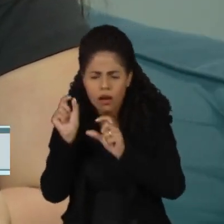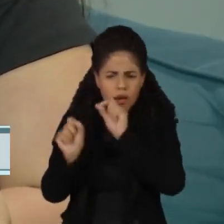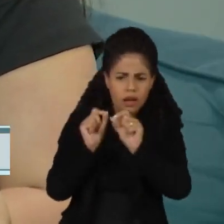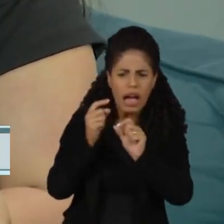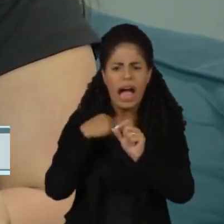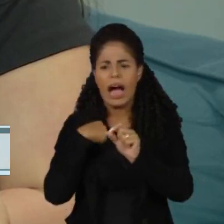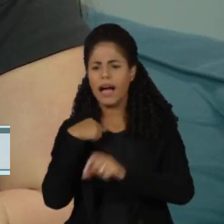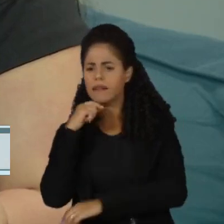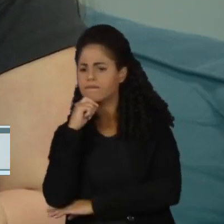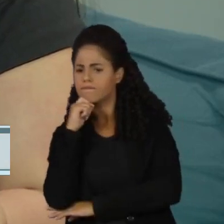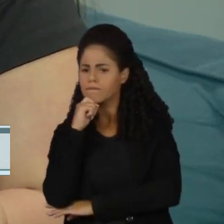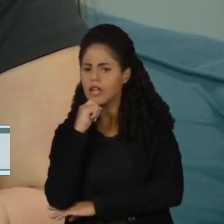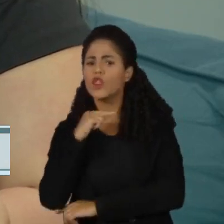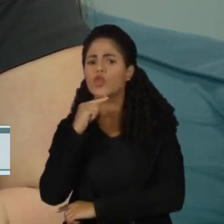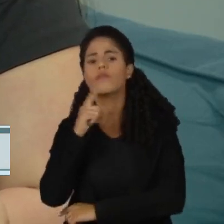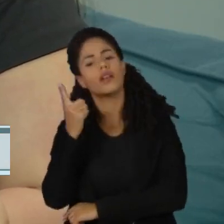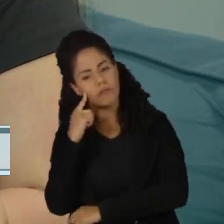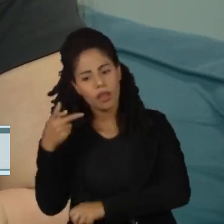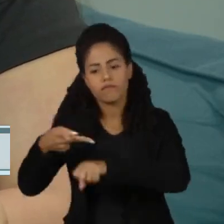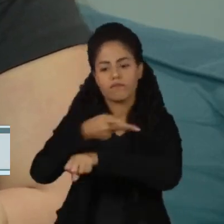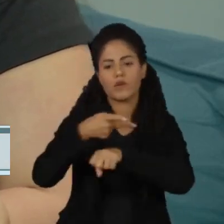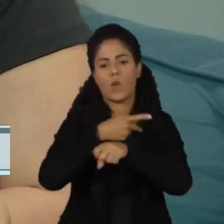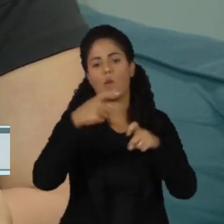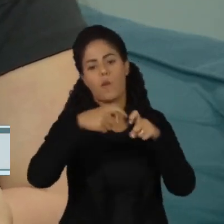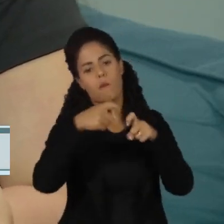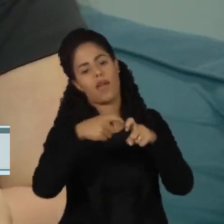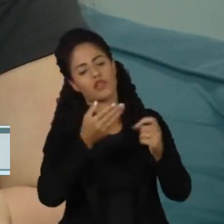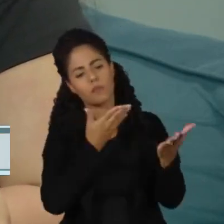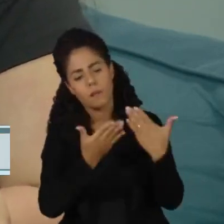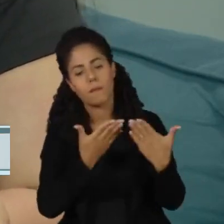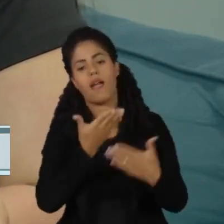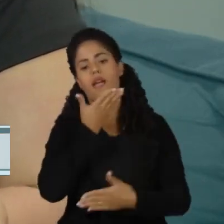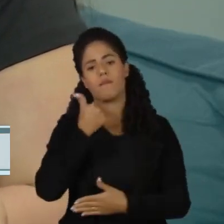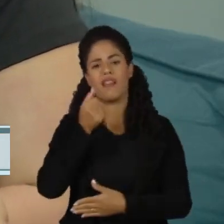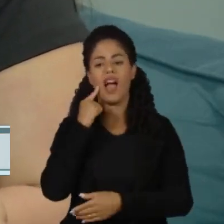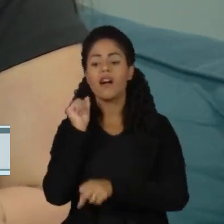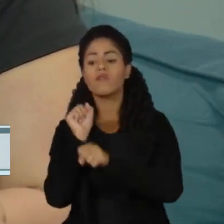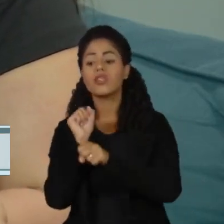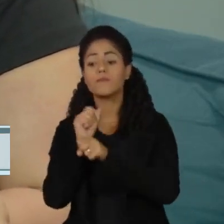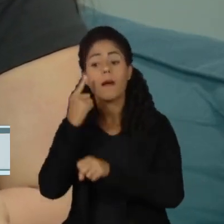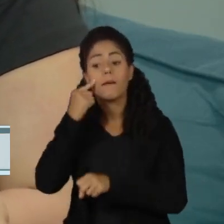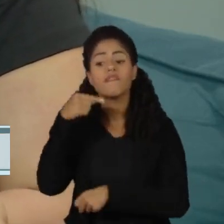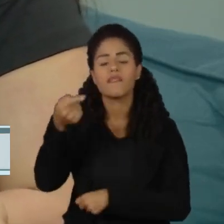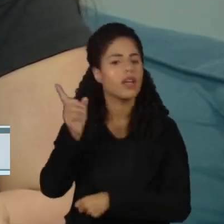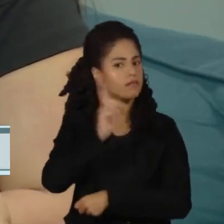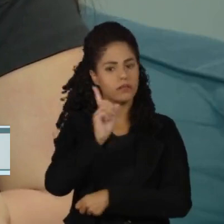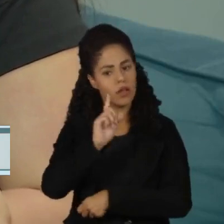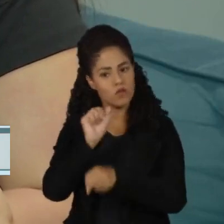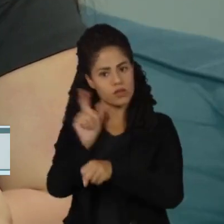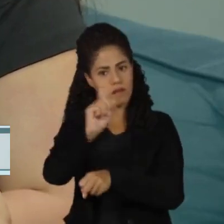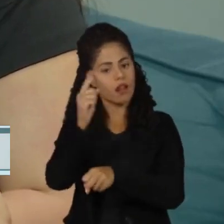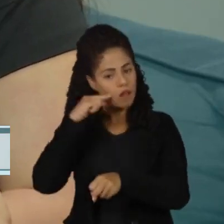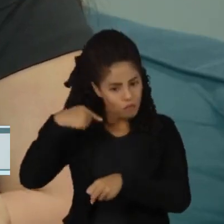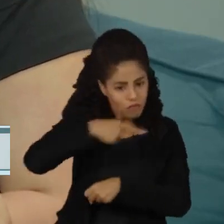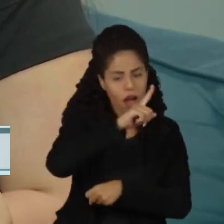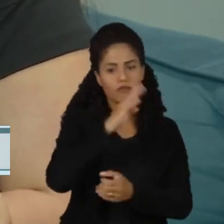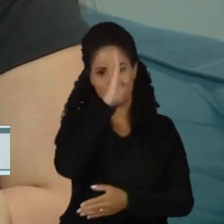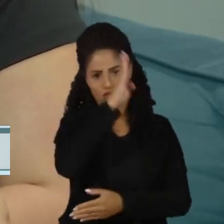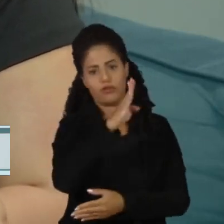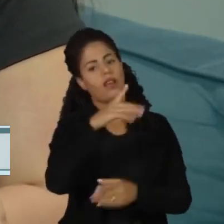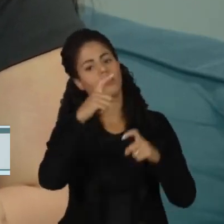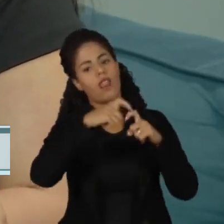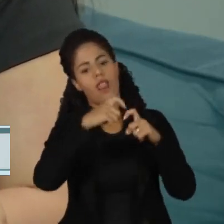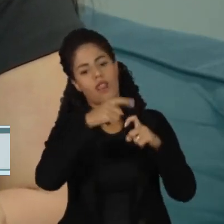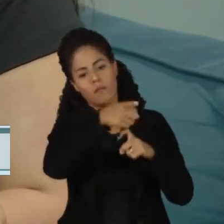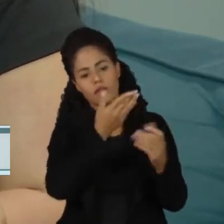fica com a pulga atrás da orelha, vai atrás se puder, não fica esperando as coisas piorarem. O máximo que a gente puder de prevenção para não precisar